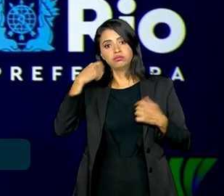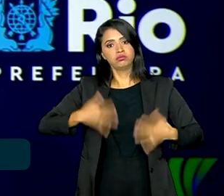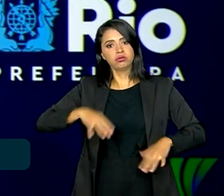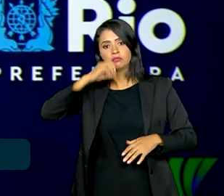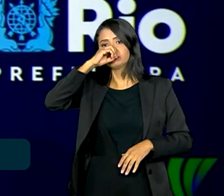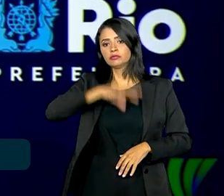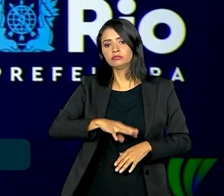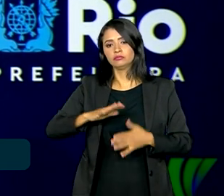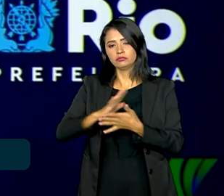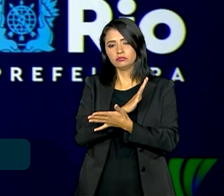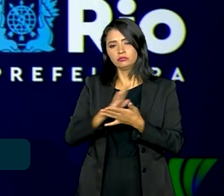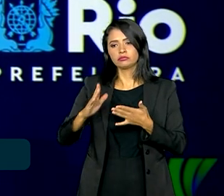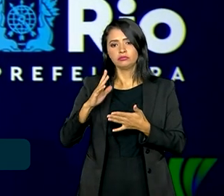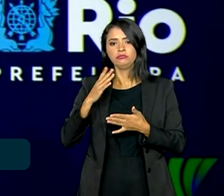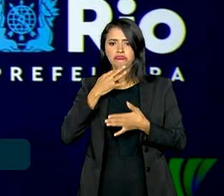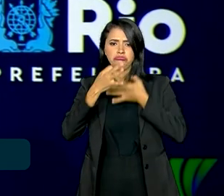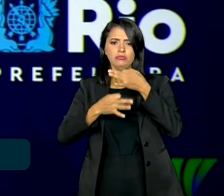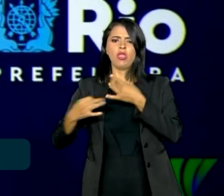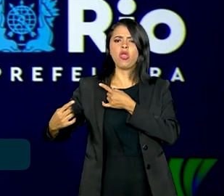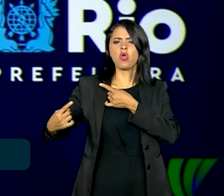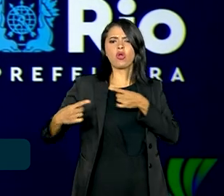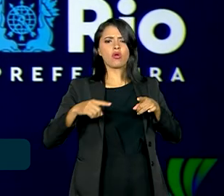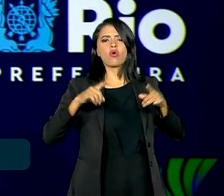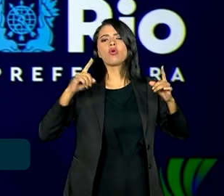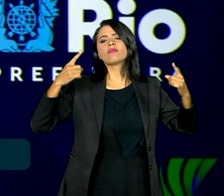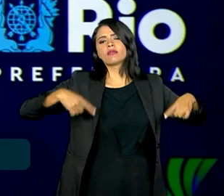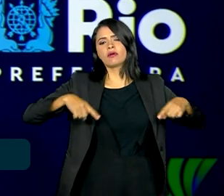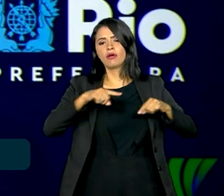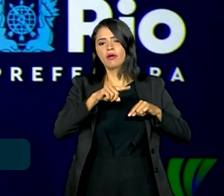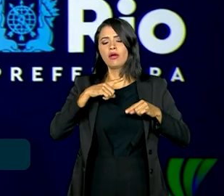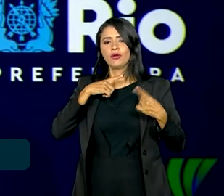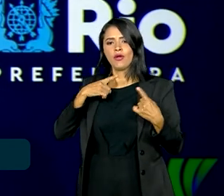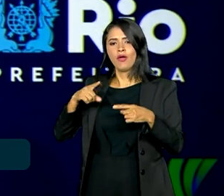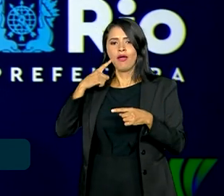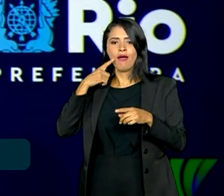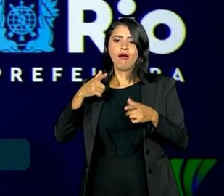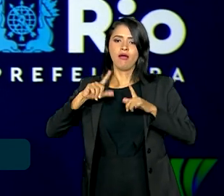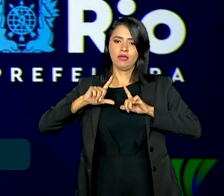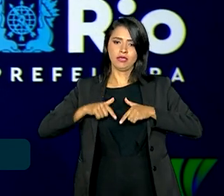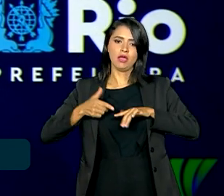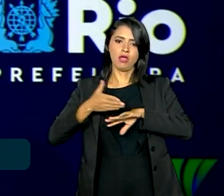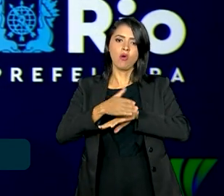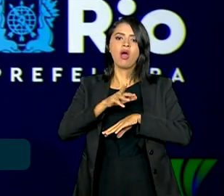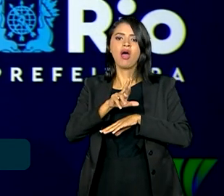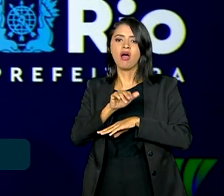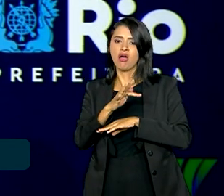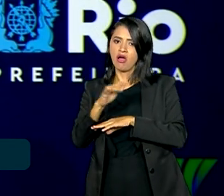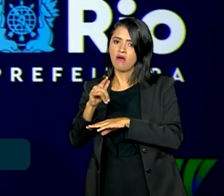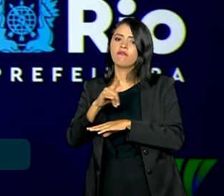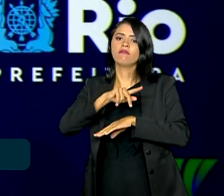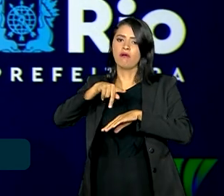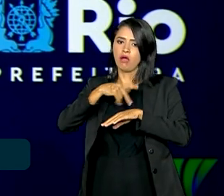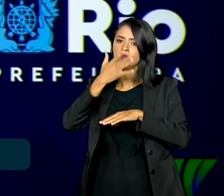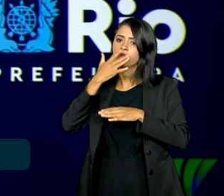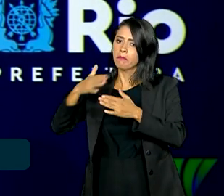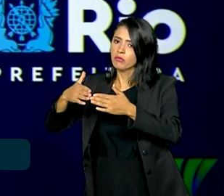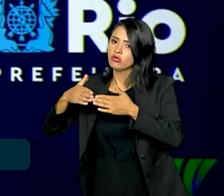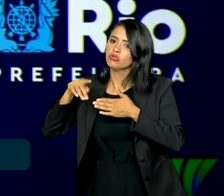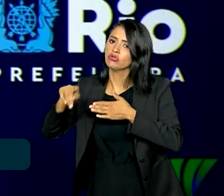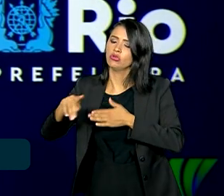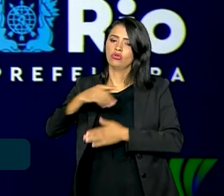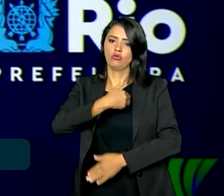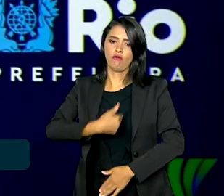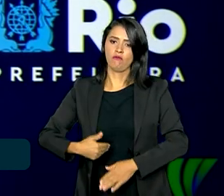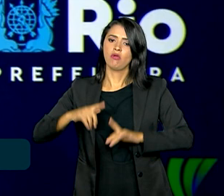posicionaram contrariamente à anunciada operação de Israel em Rafa, pedindo que o governo de Israel